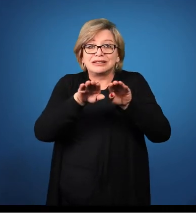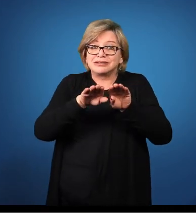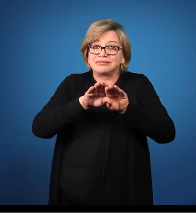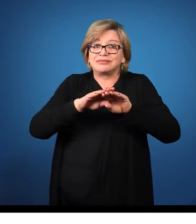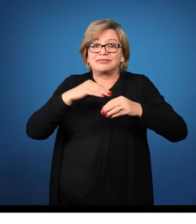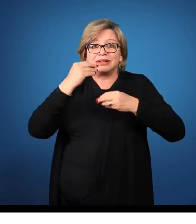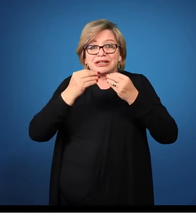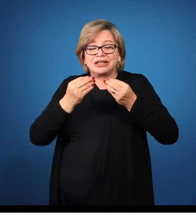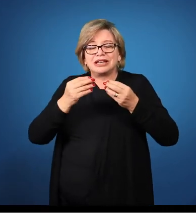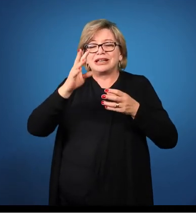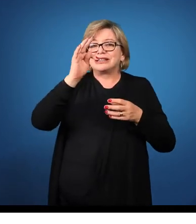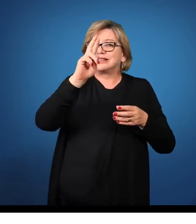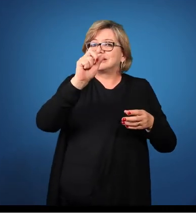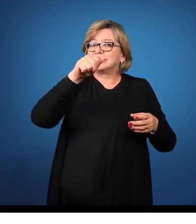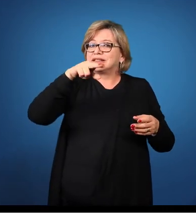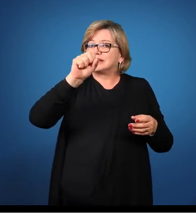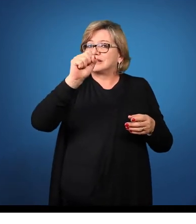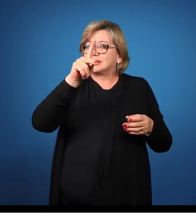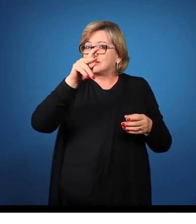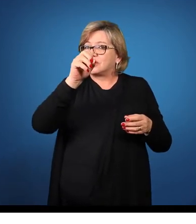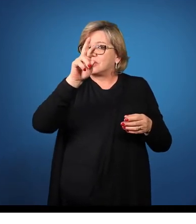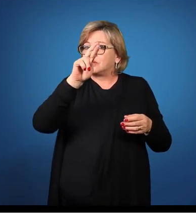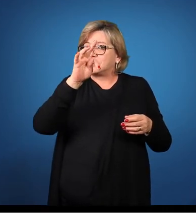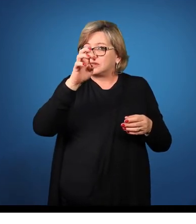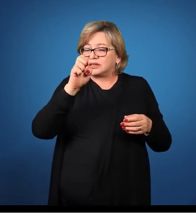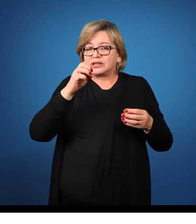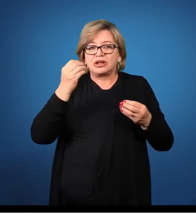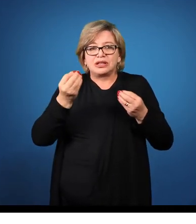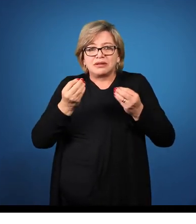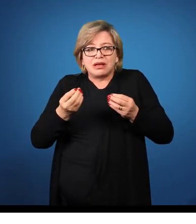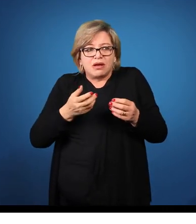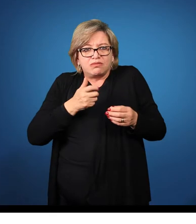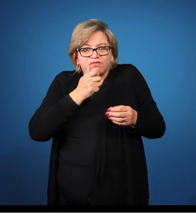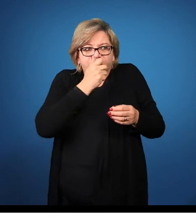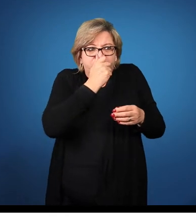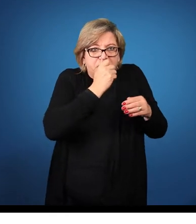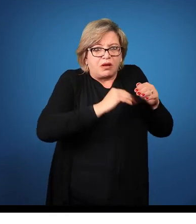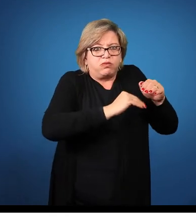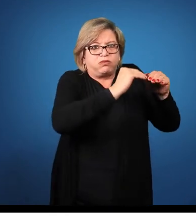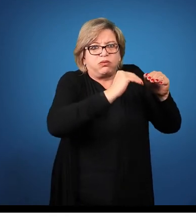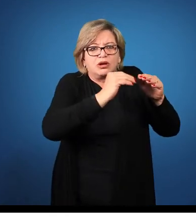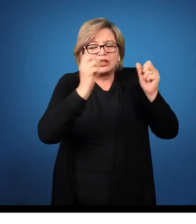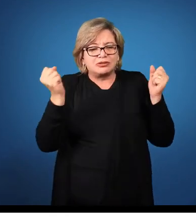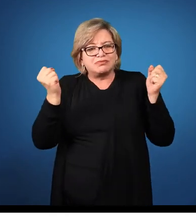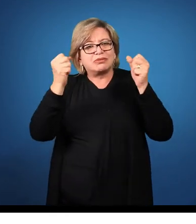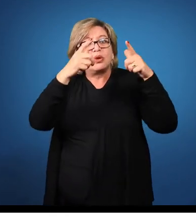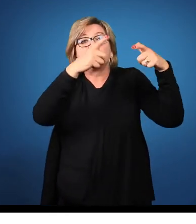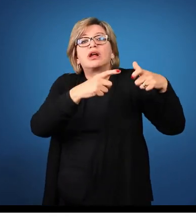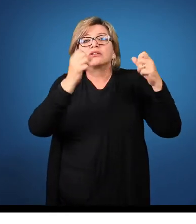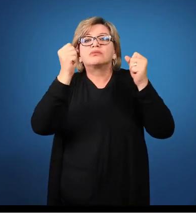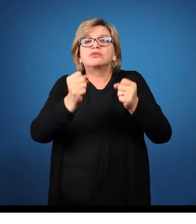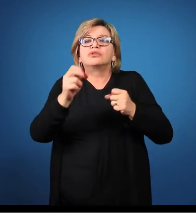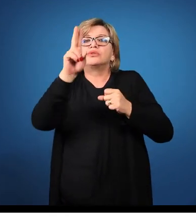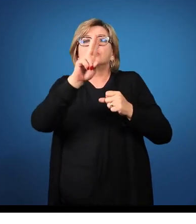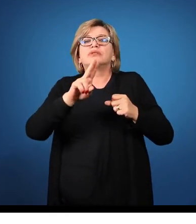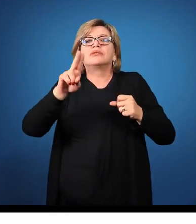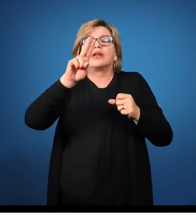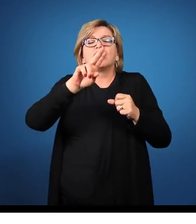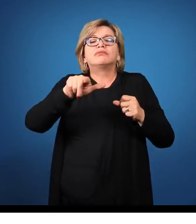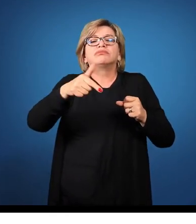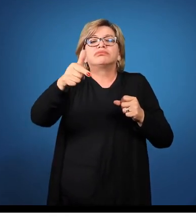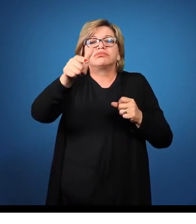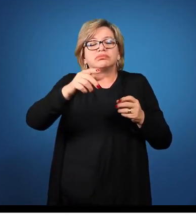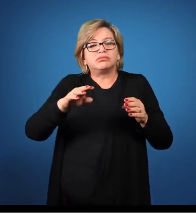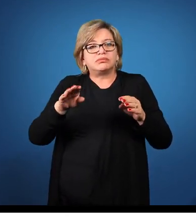problema para transportes, fica uma quantidade, ocupa espaços que poderiam ser úteis para outras utilidades,